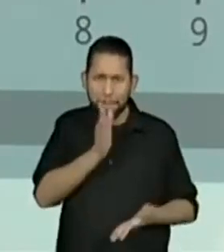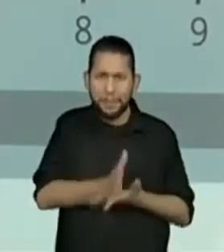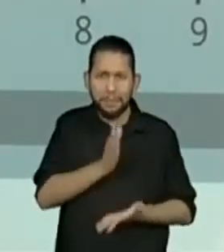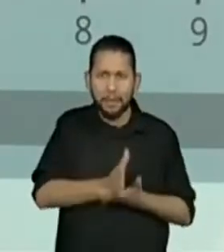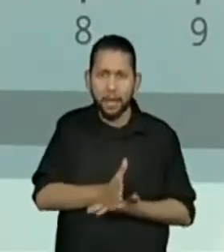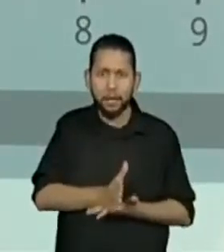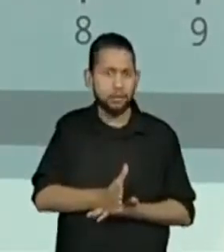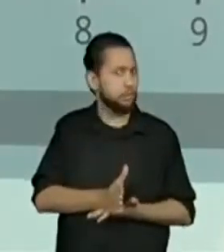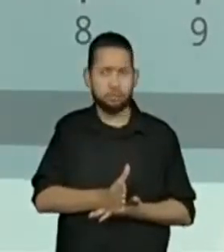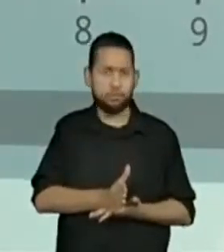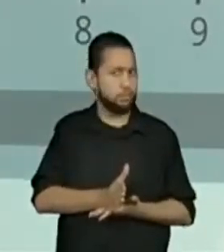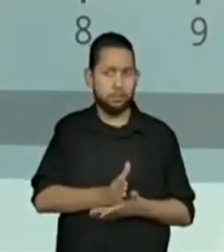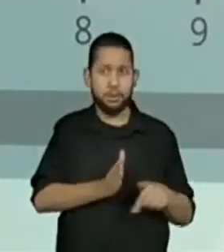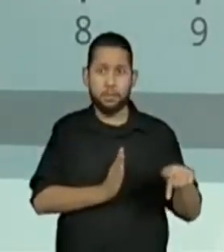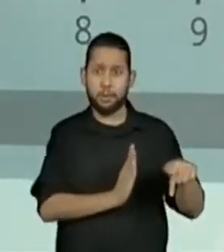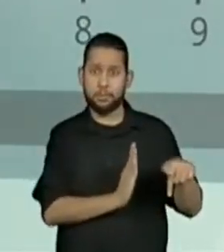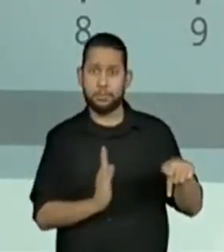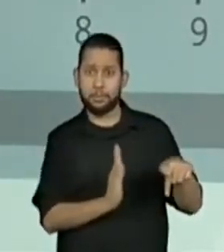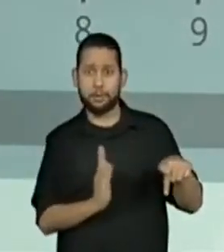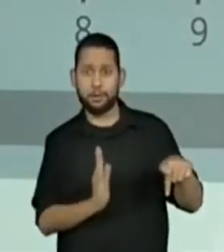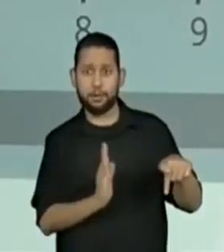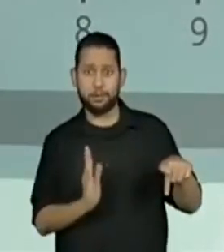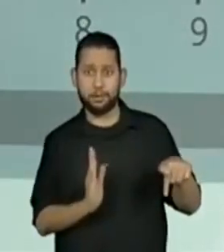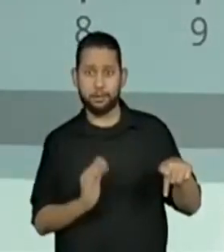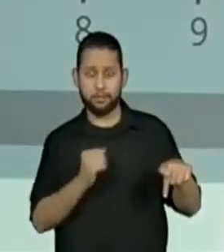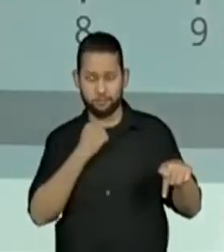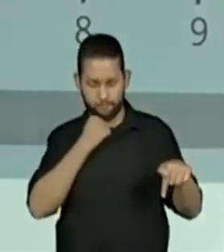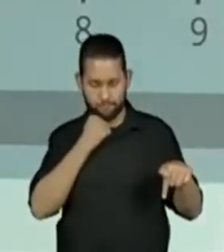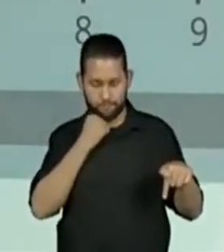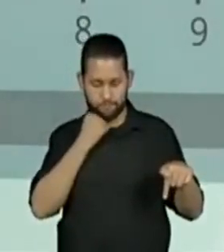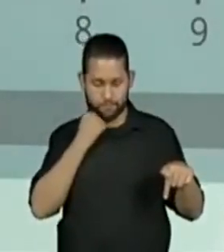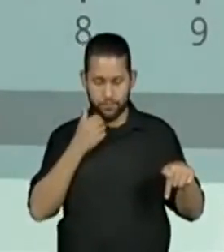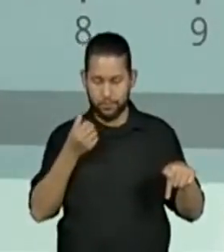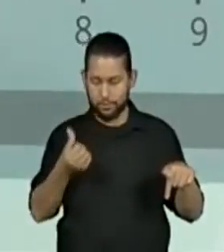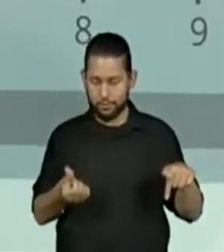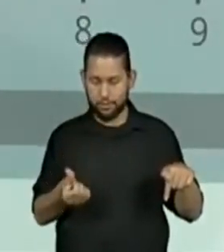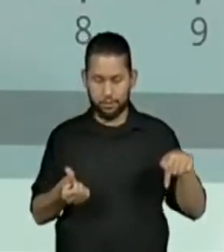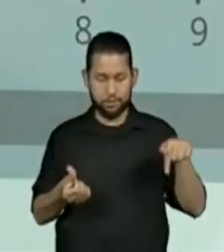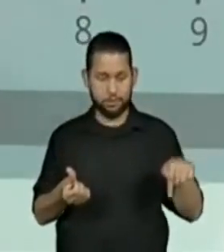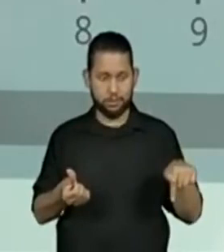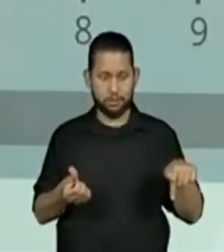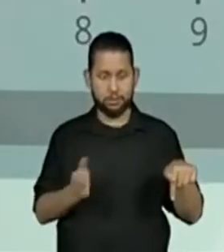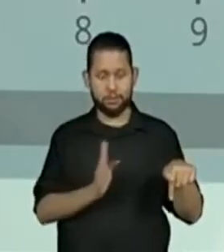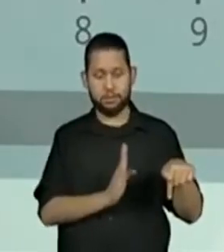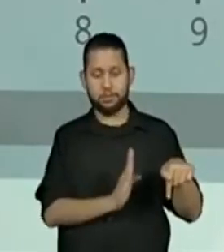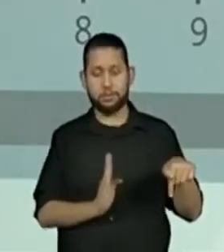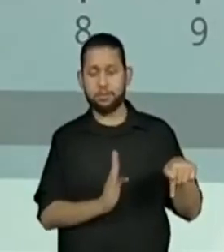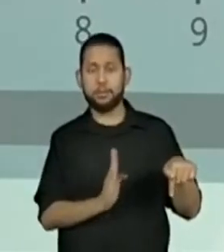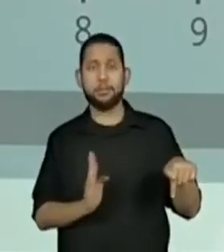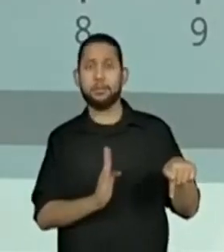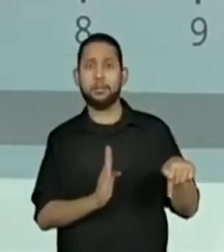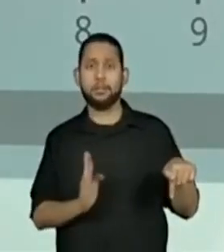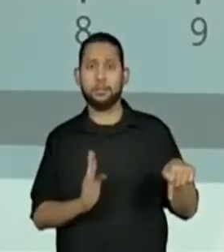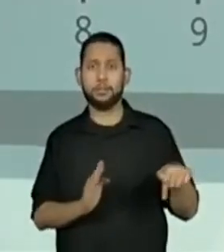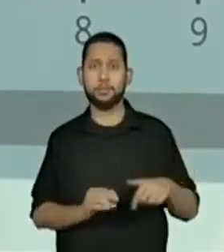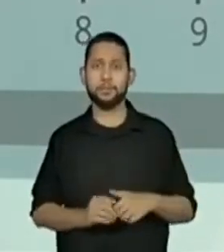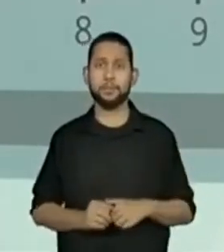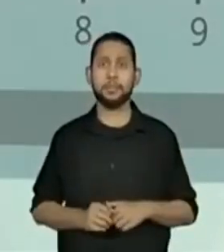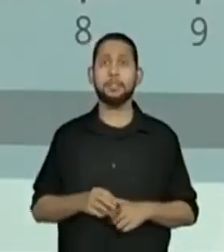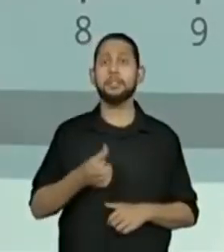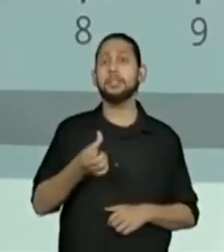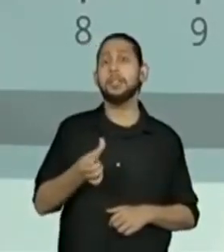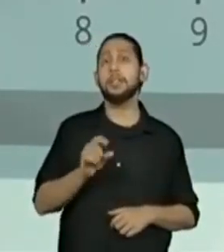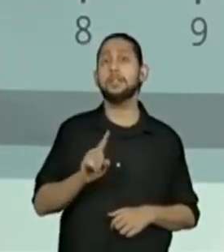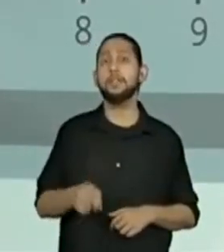risquinhos menores, essa graduação aí menor, que corresponde aos milímetros. Então, eu vou colocar 6